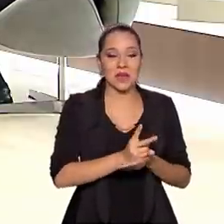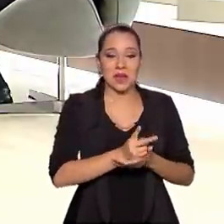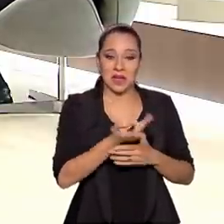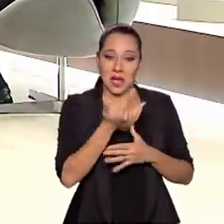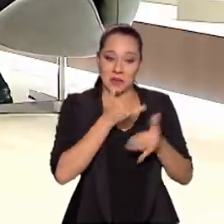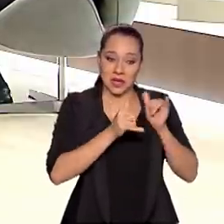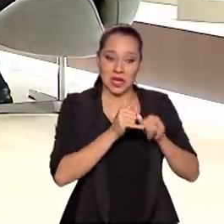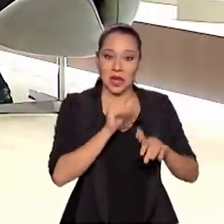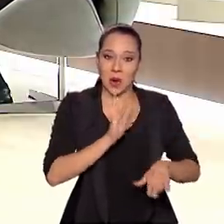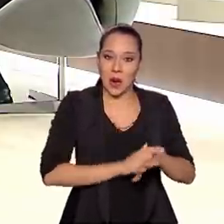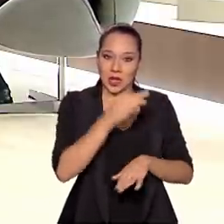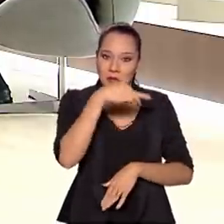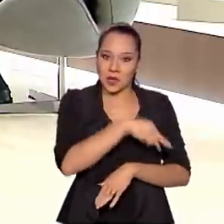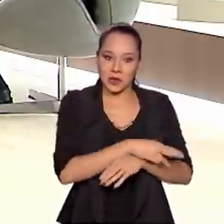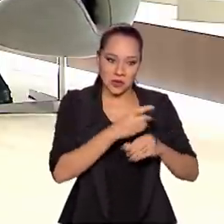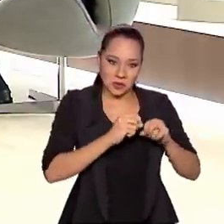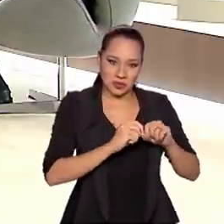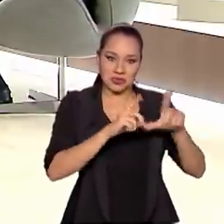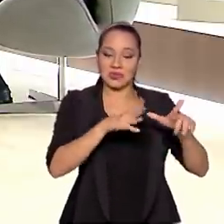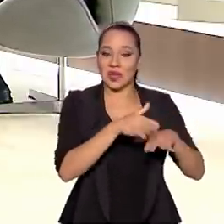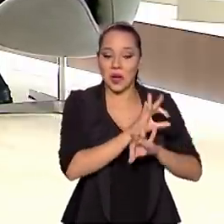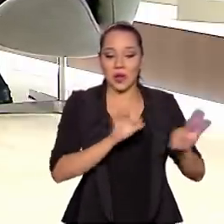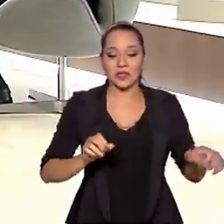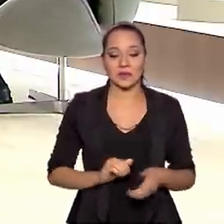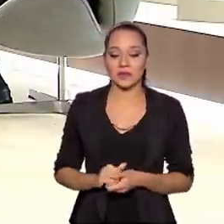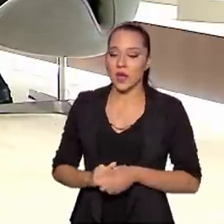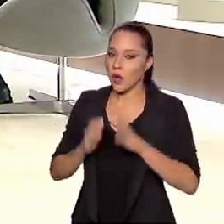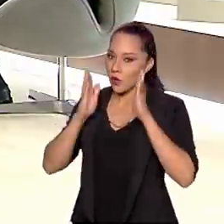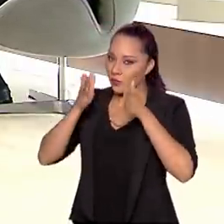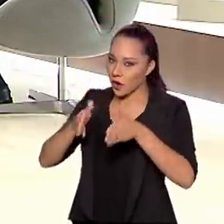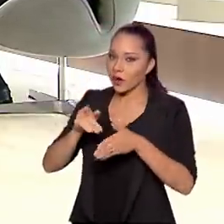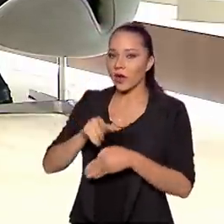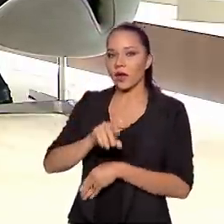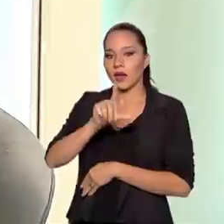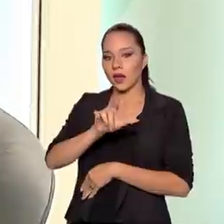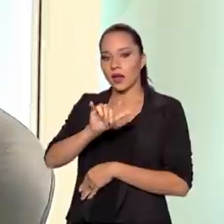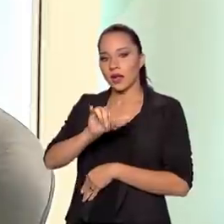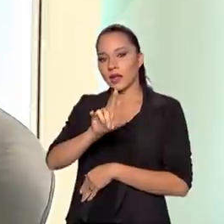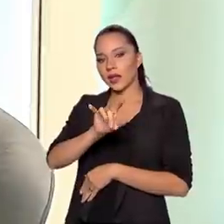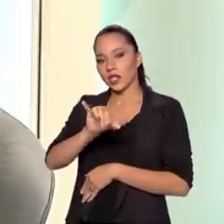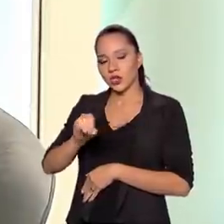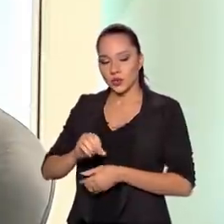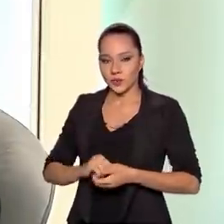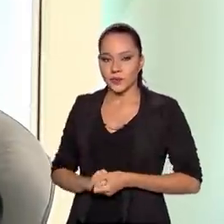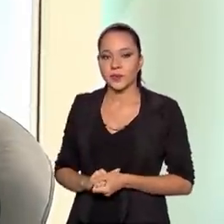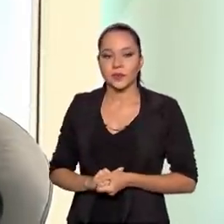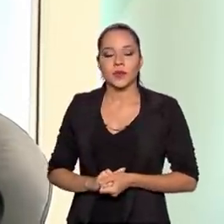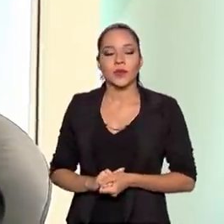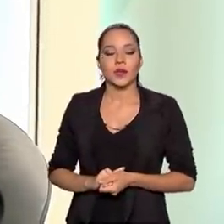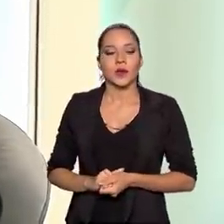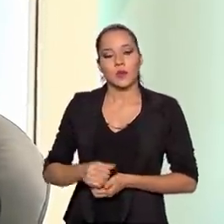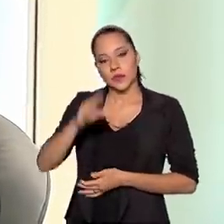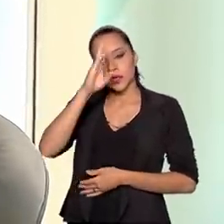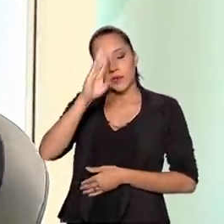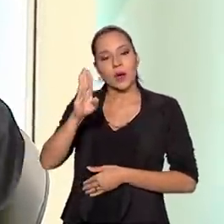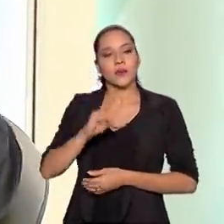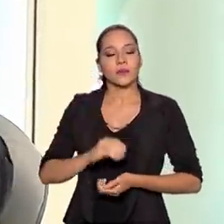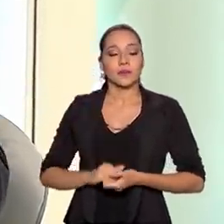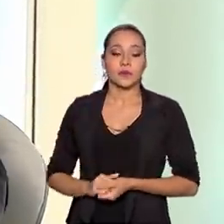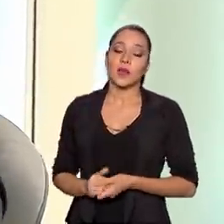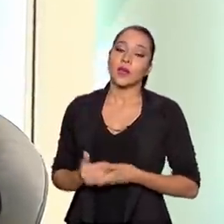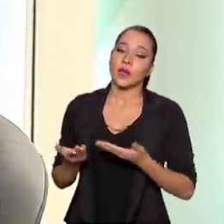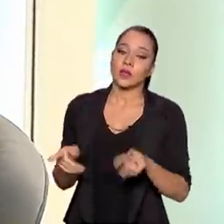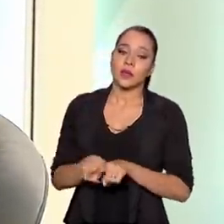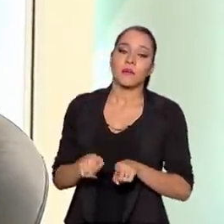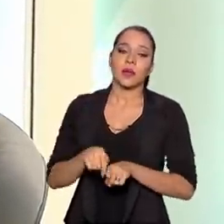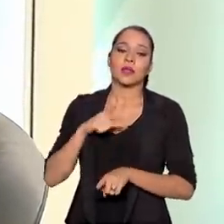maior que a gente quatro minutos vai ser ótimo. O grande foco ainda é o lítio, nesses acumuladores de energia. E nós temos